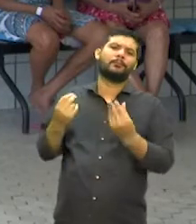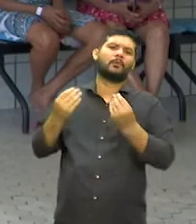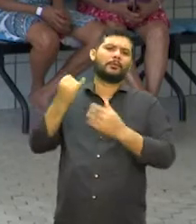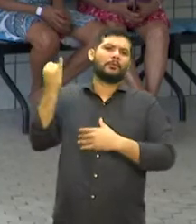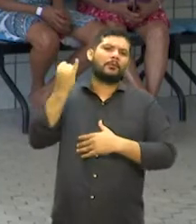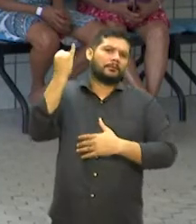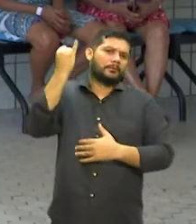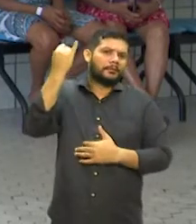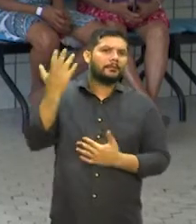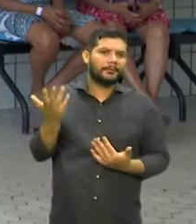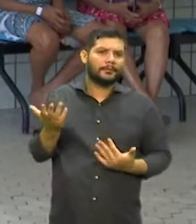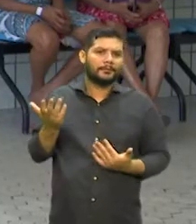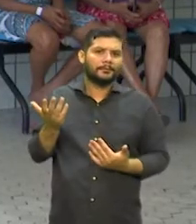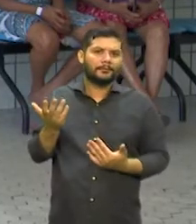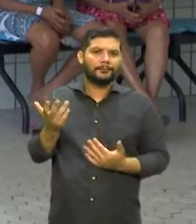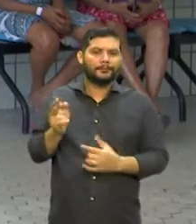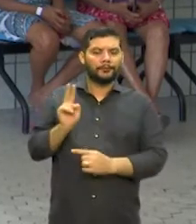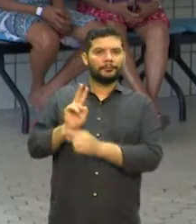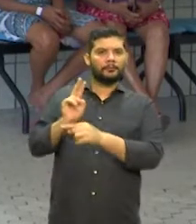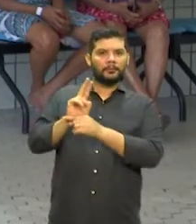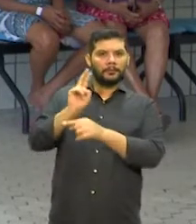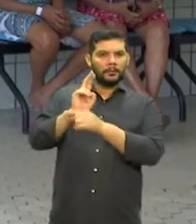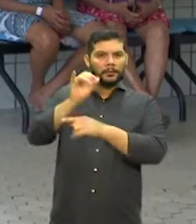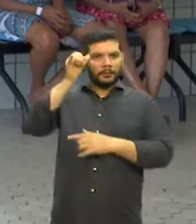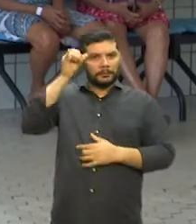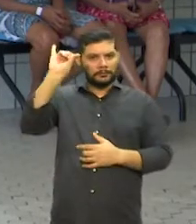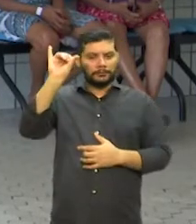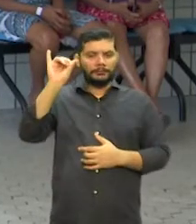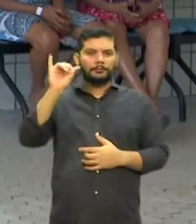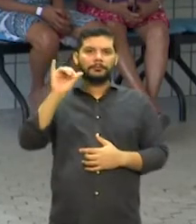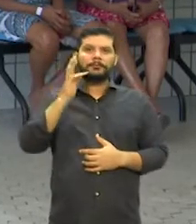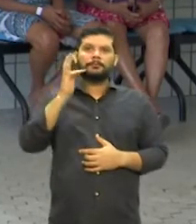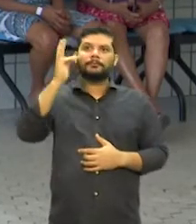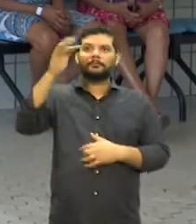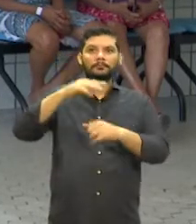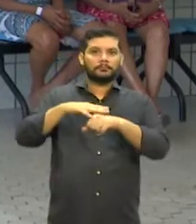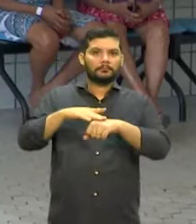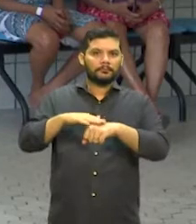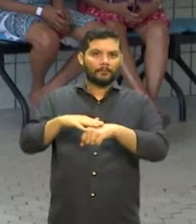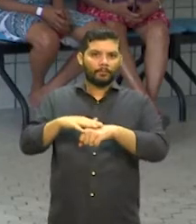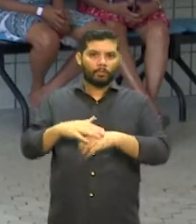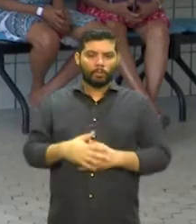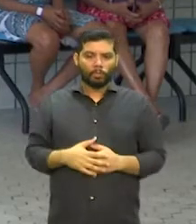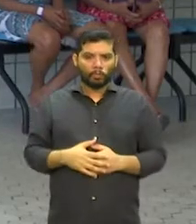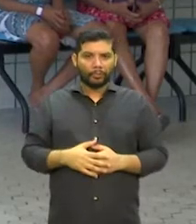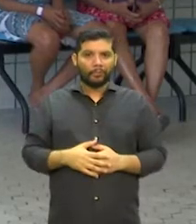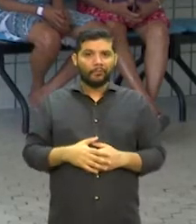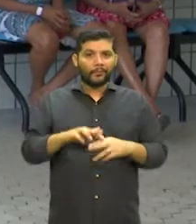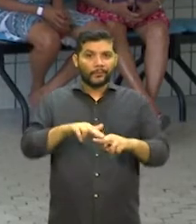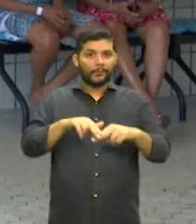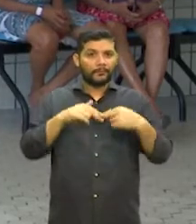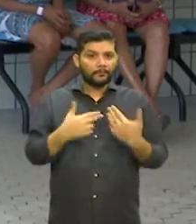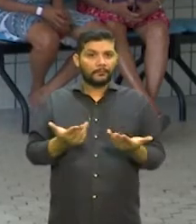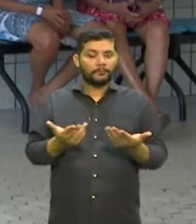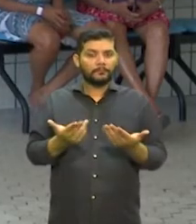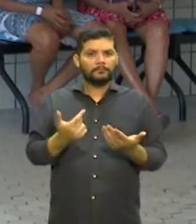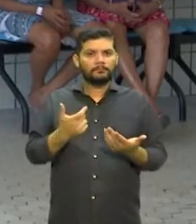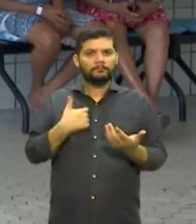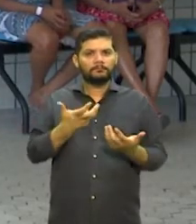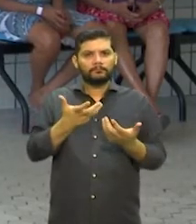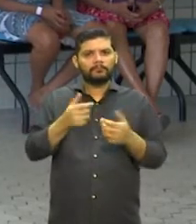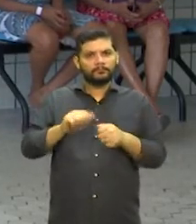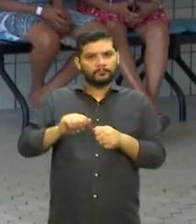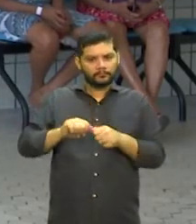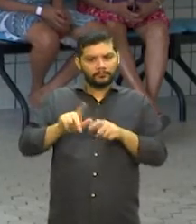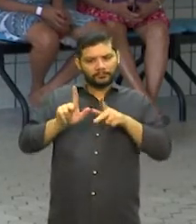eu sei que previne doenças futuras até quando ele for adulto e por isso eu pretendo fazer isso com ele